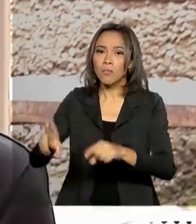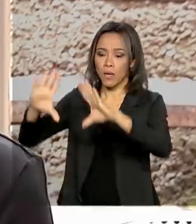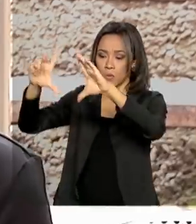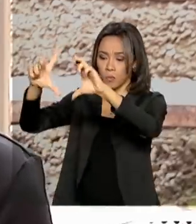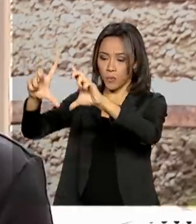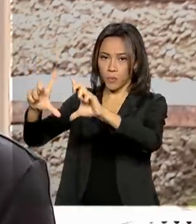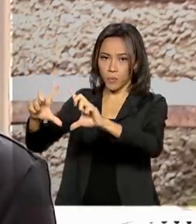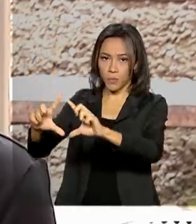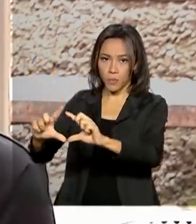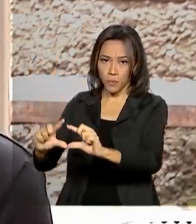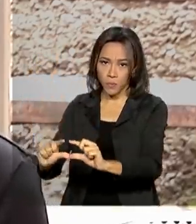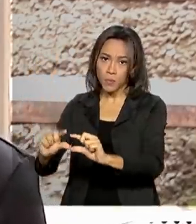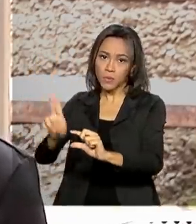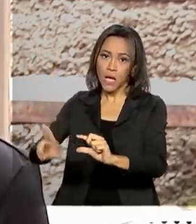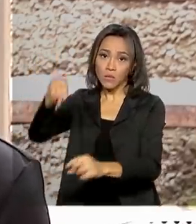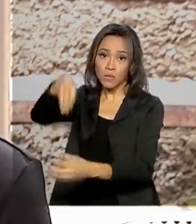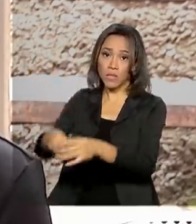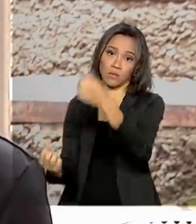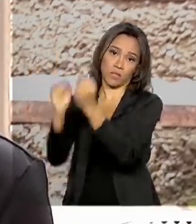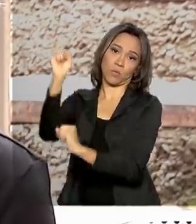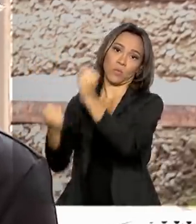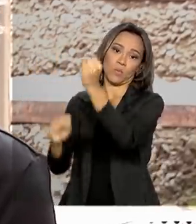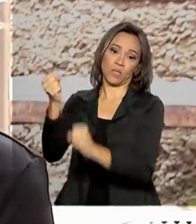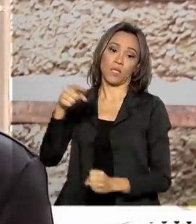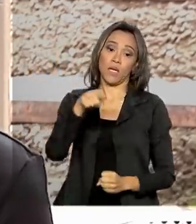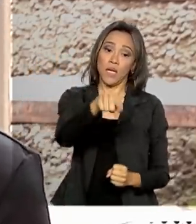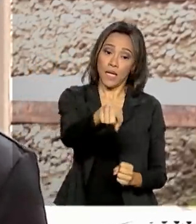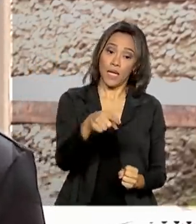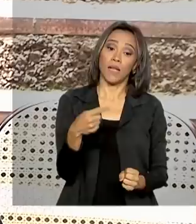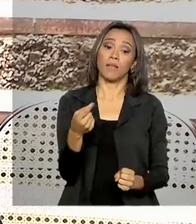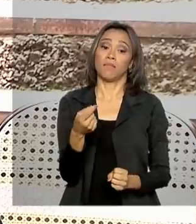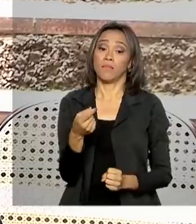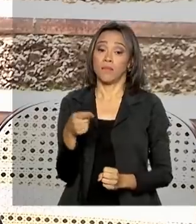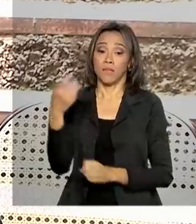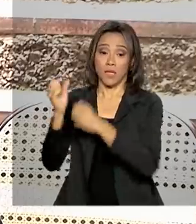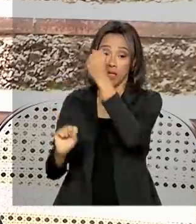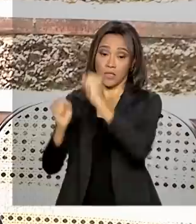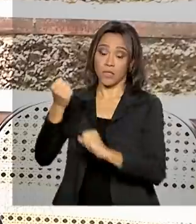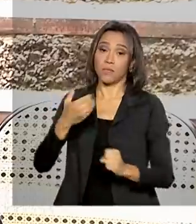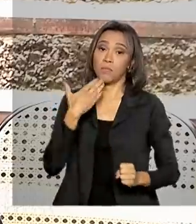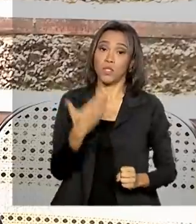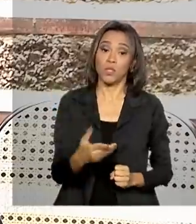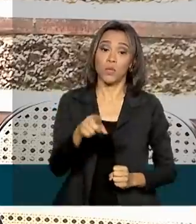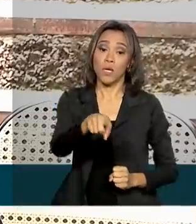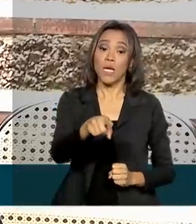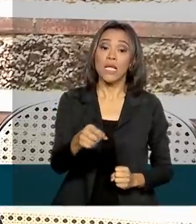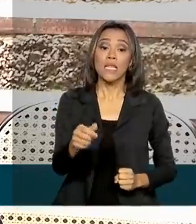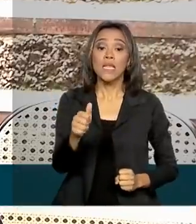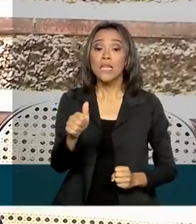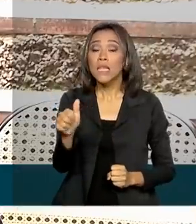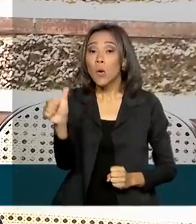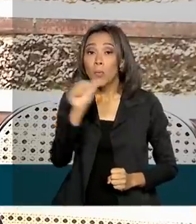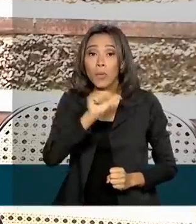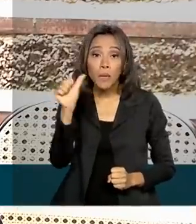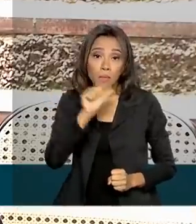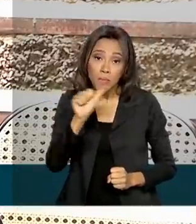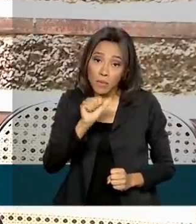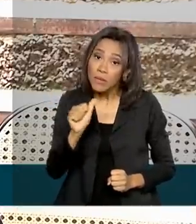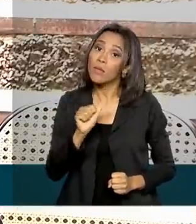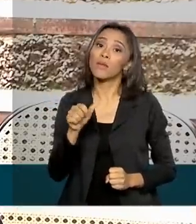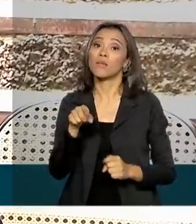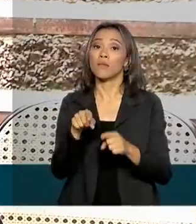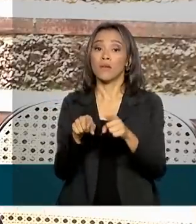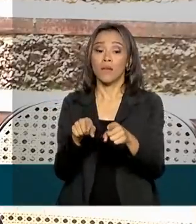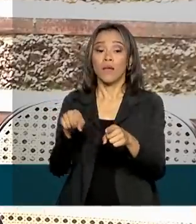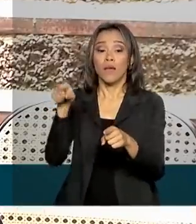cerveja. Uma das donas da cervejaria fez um apelo aos consumidores. Não bebam bela horizontina, qualquer